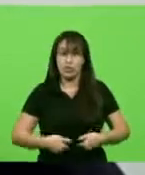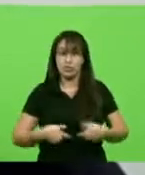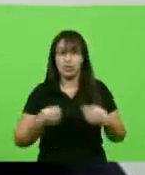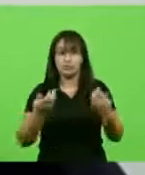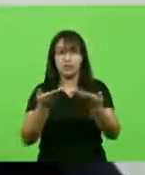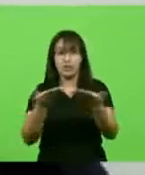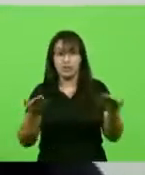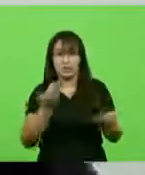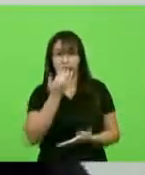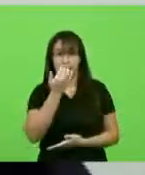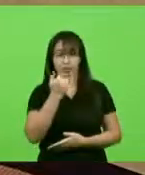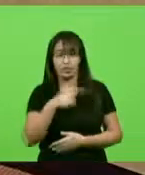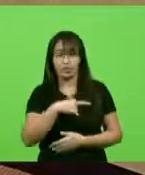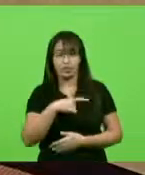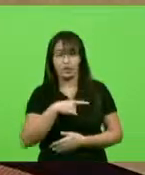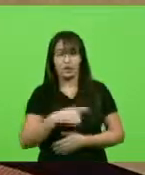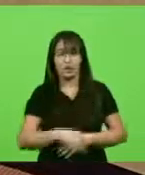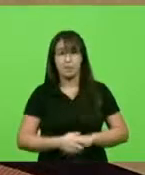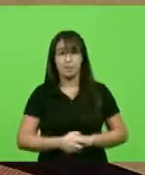Obrigada, presidente.